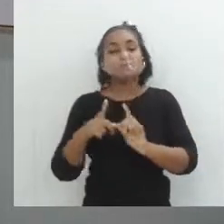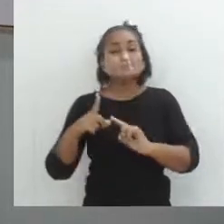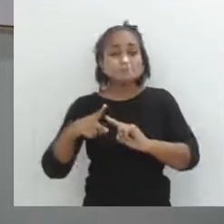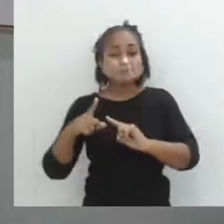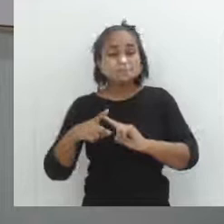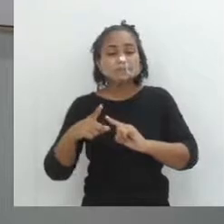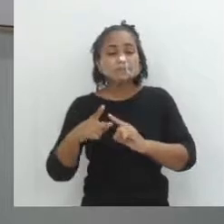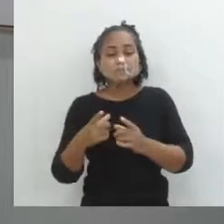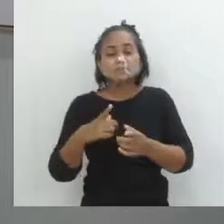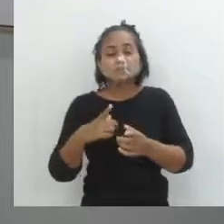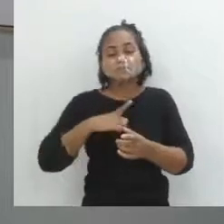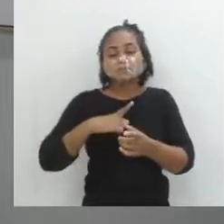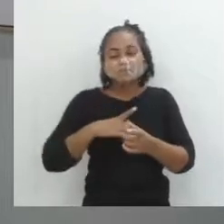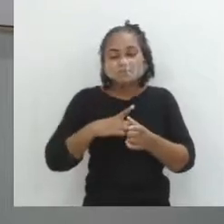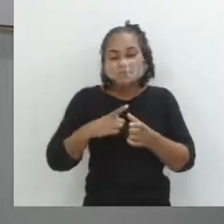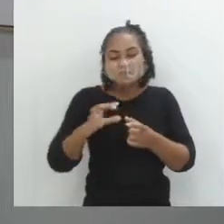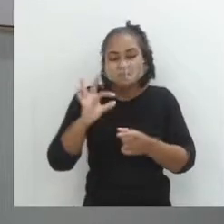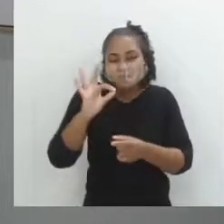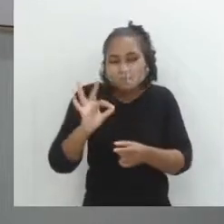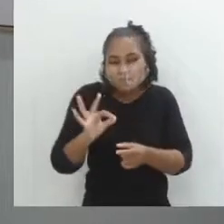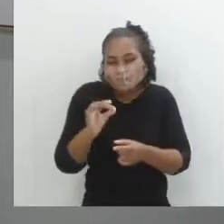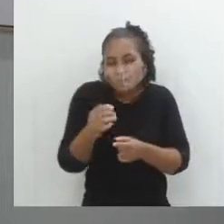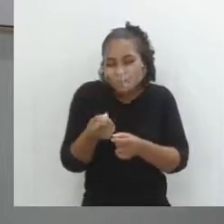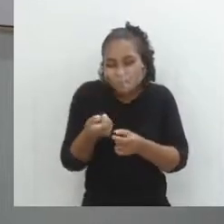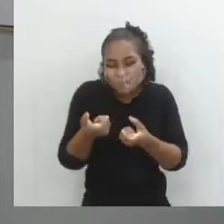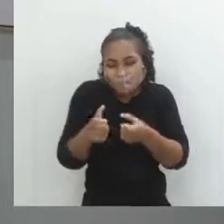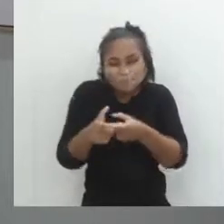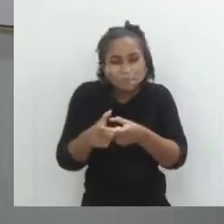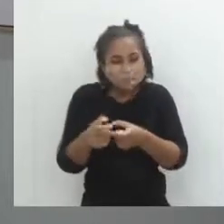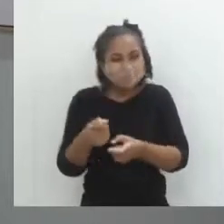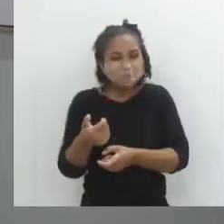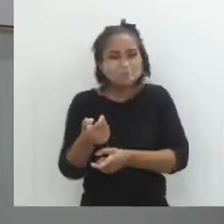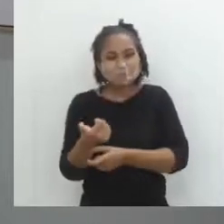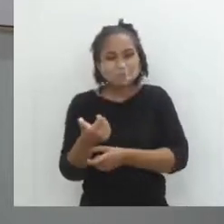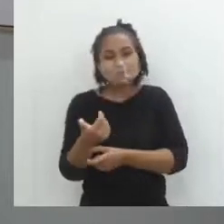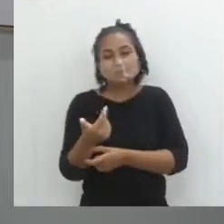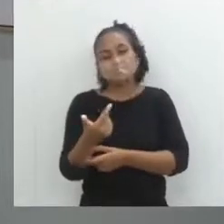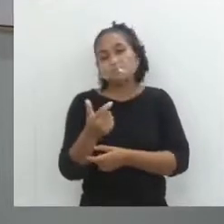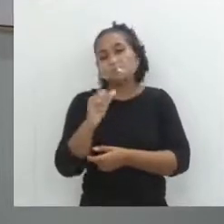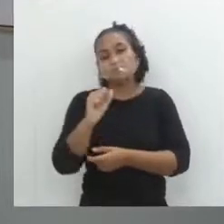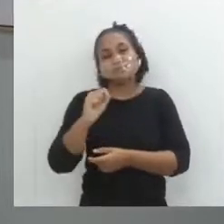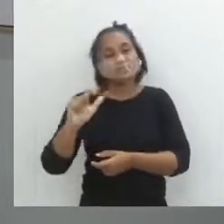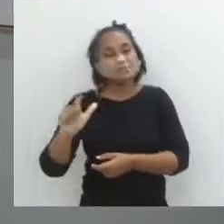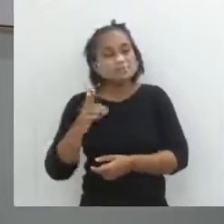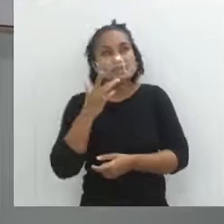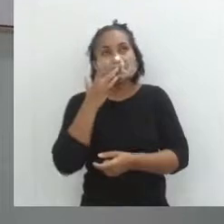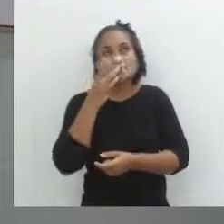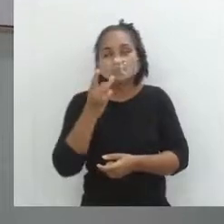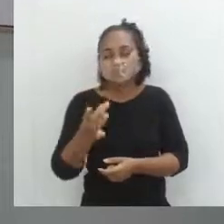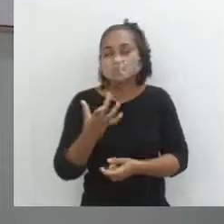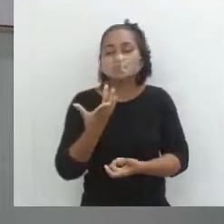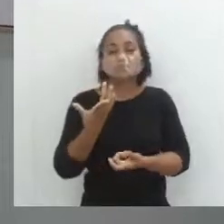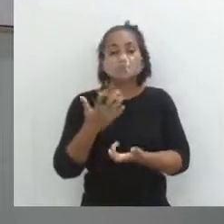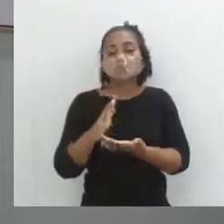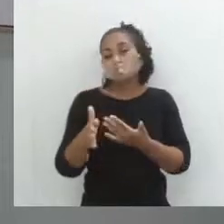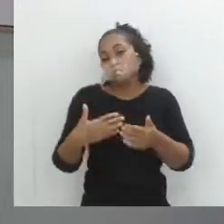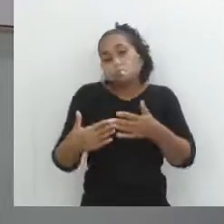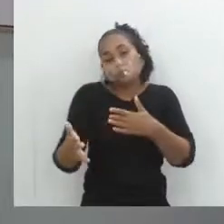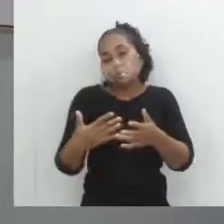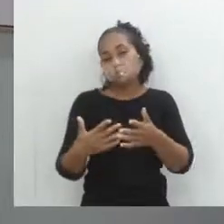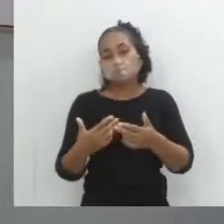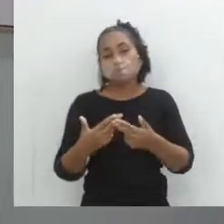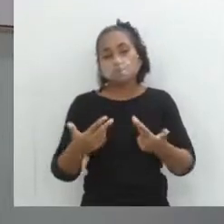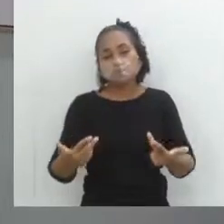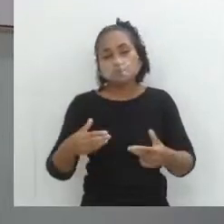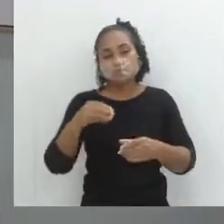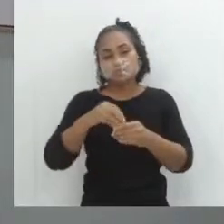destilada é quando ela tem minimamente ou quase não possui nenhum sais minerais ou qualquer substância que são presentes dentro